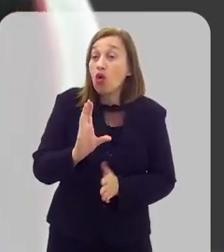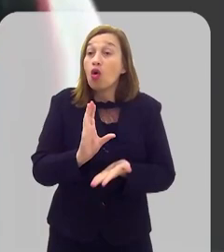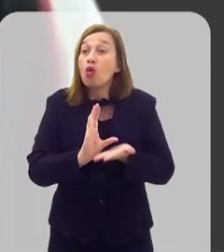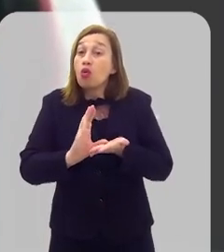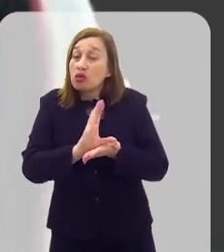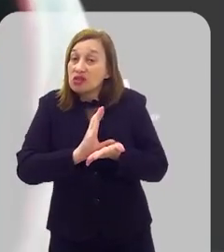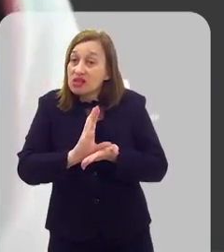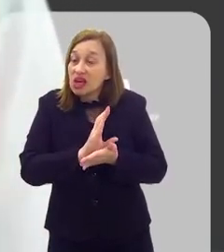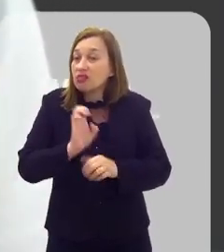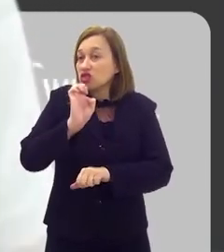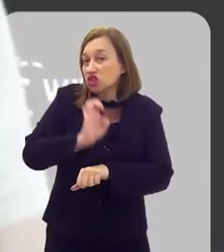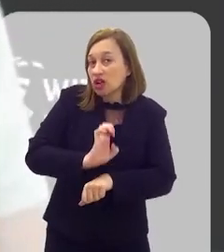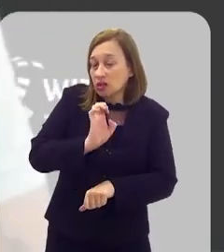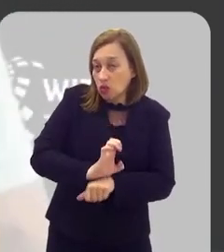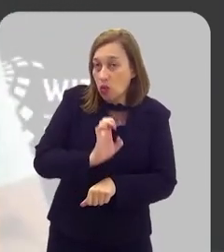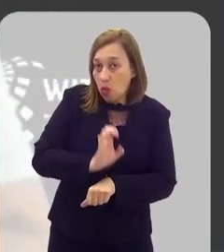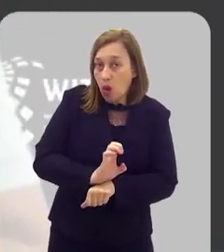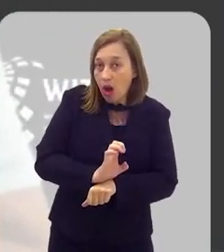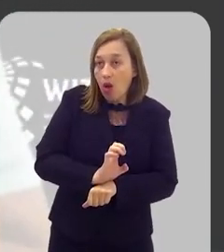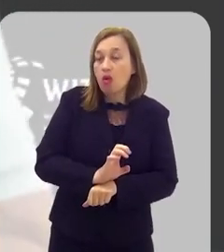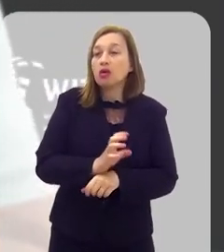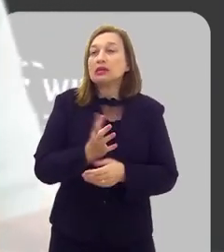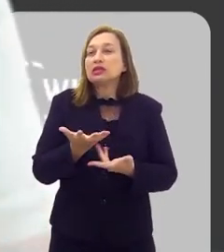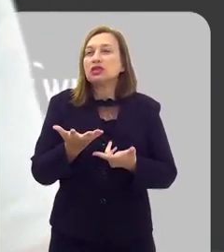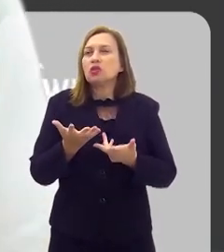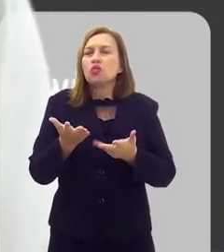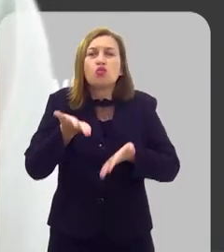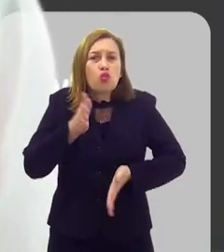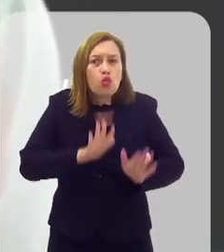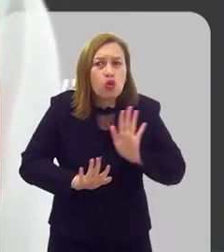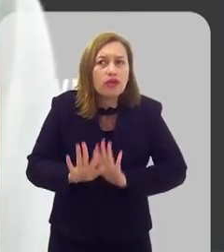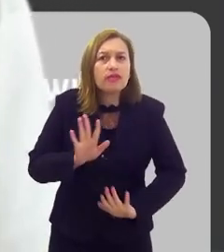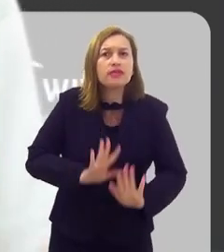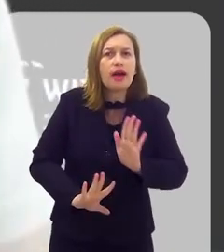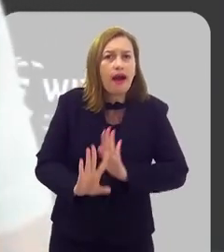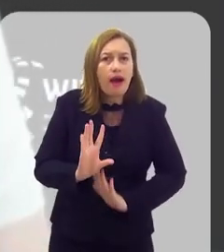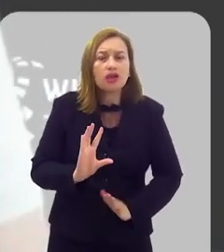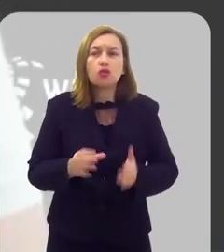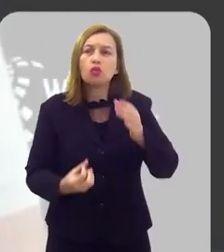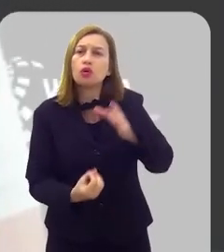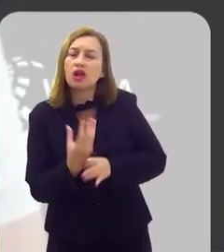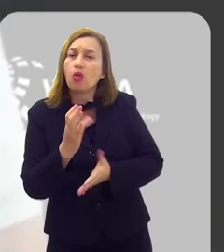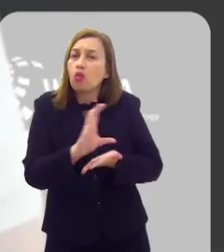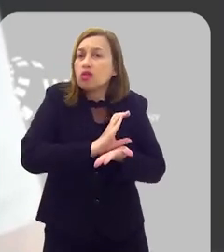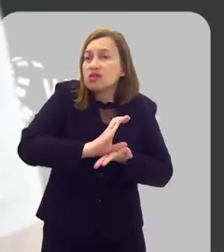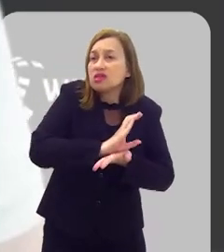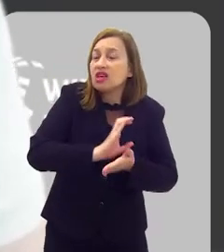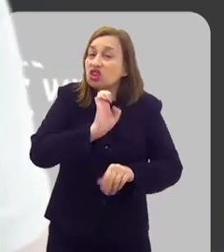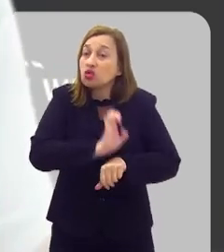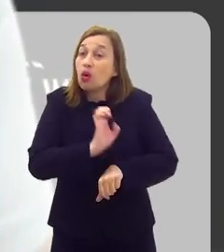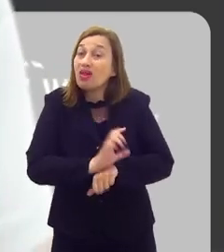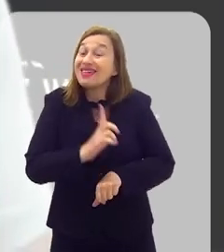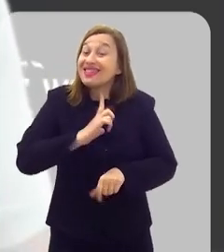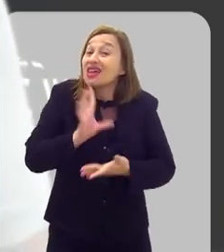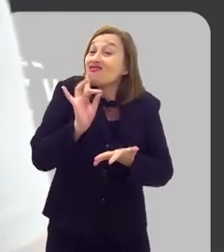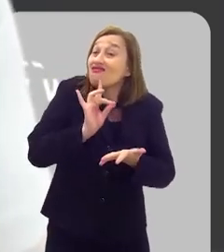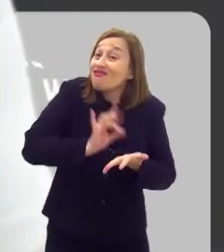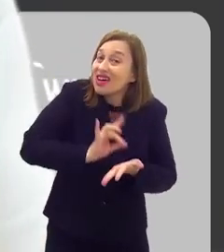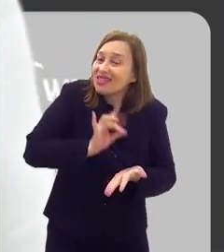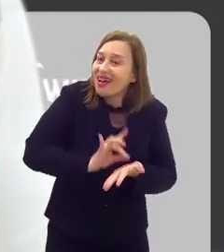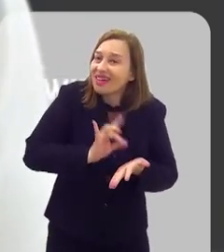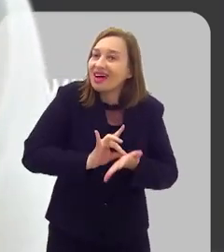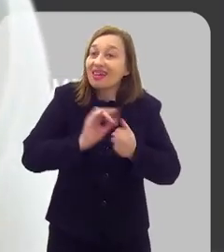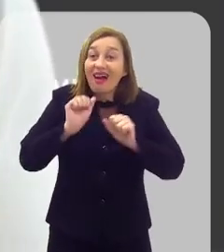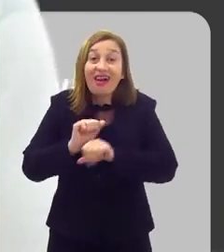estabelecer um conselho estadual, rapidamente, com muito critério, estabelecer um conselho estadual que